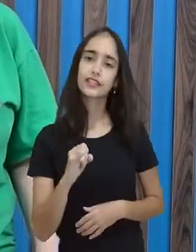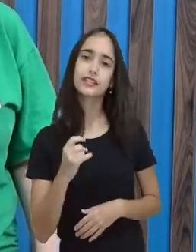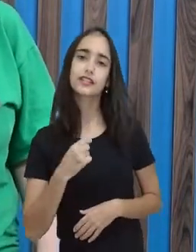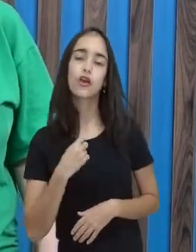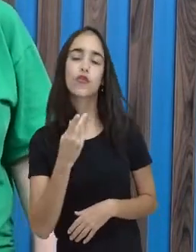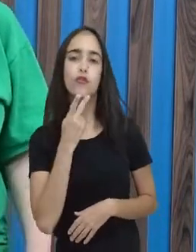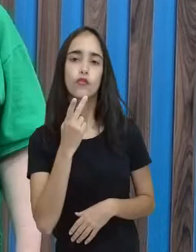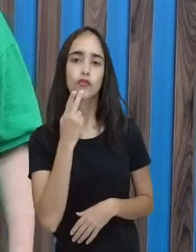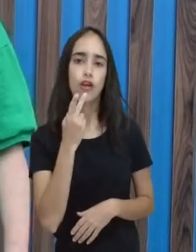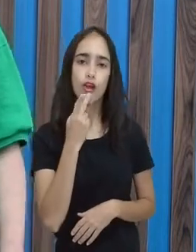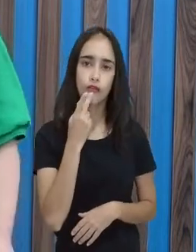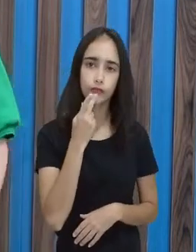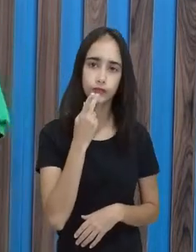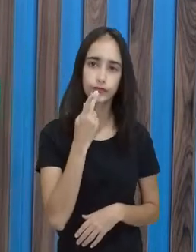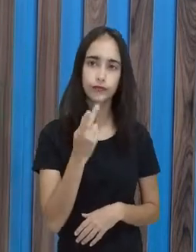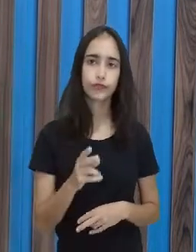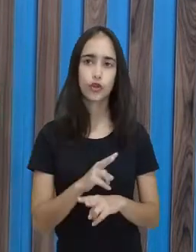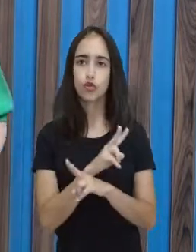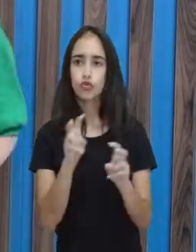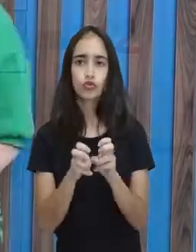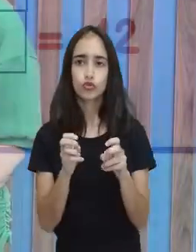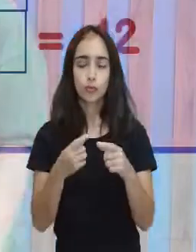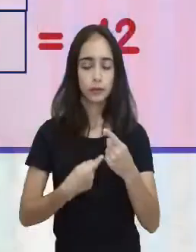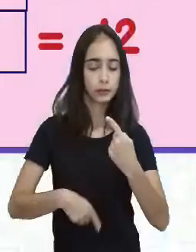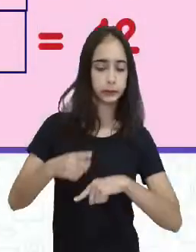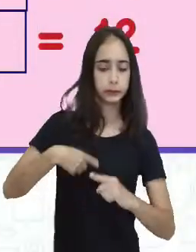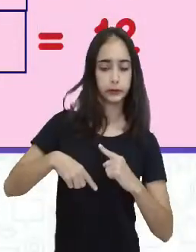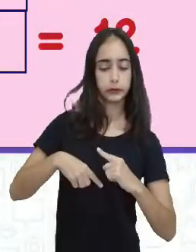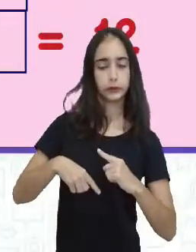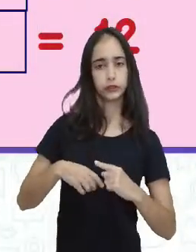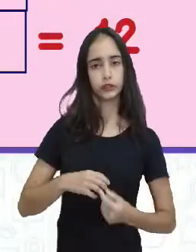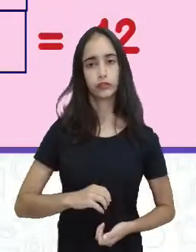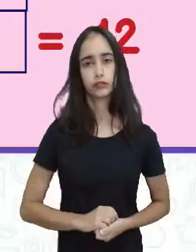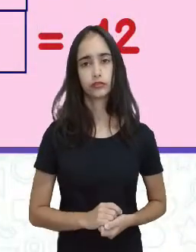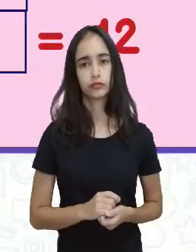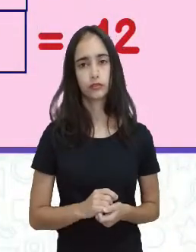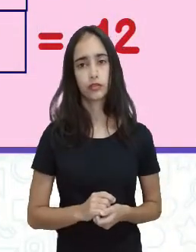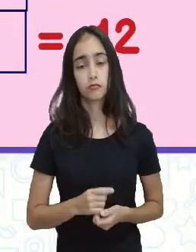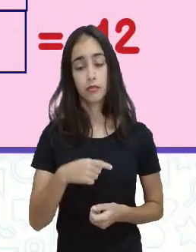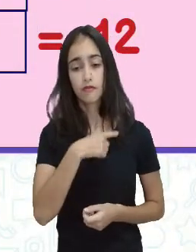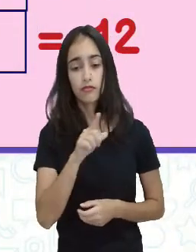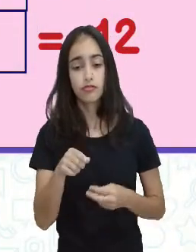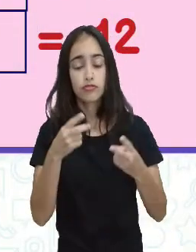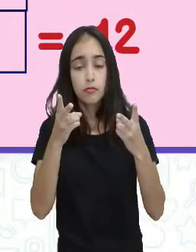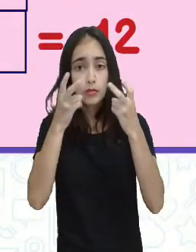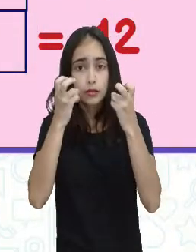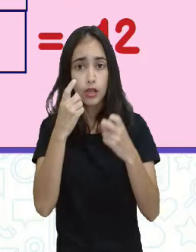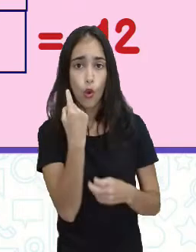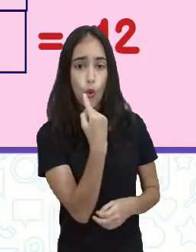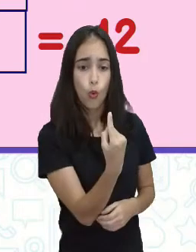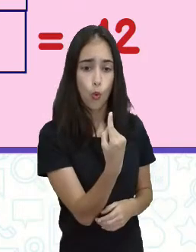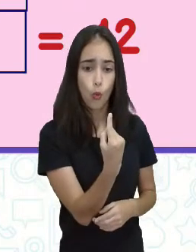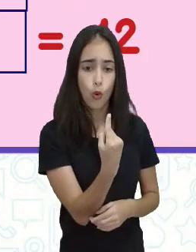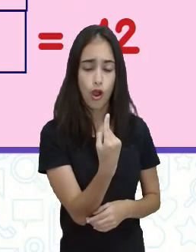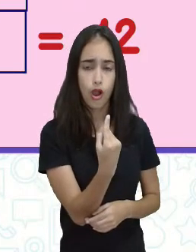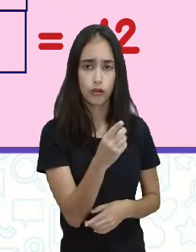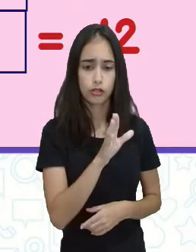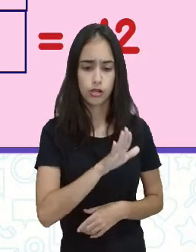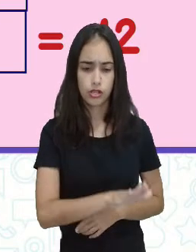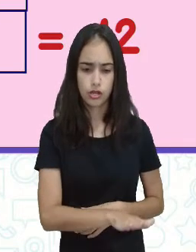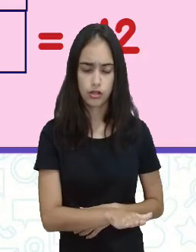falando de proporção inversa, dá um zoom que eles vão perceber que uma criança ganha